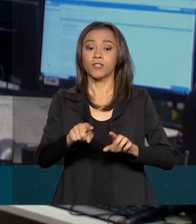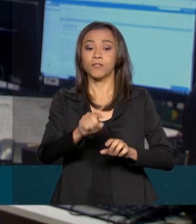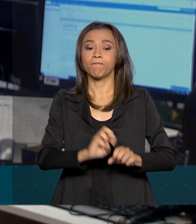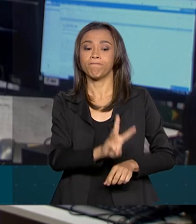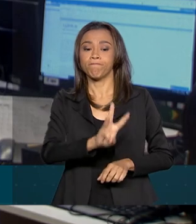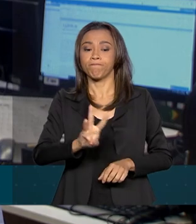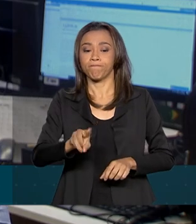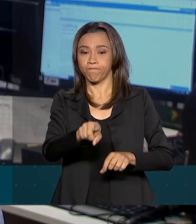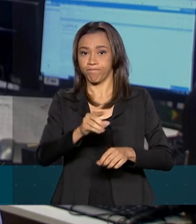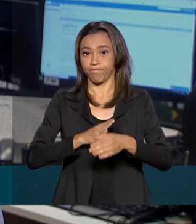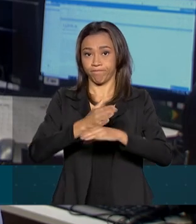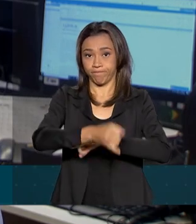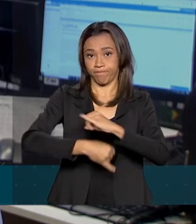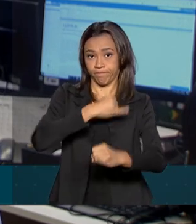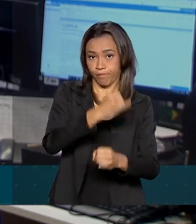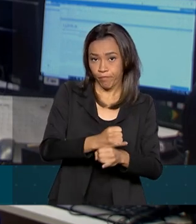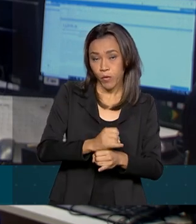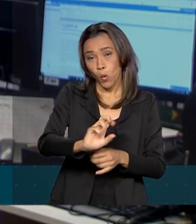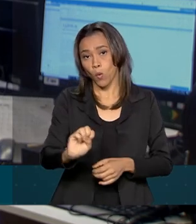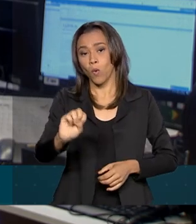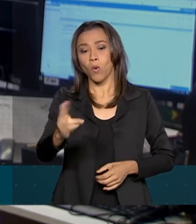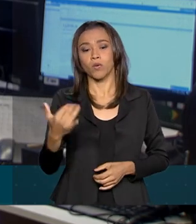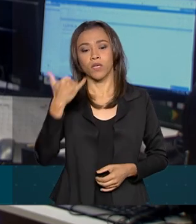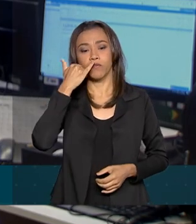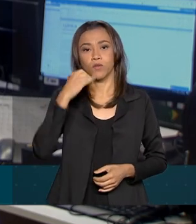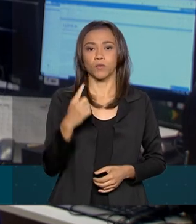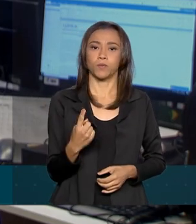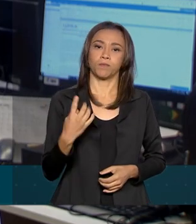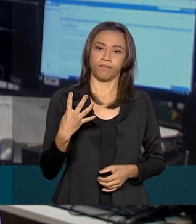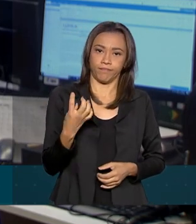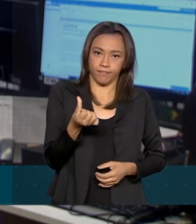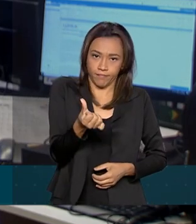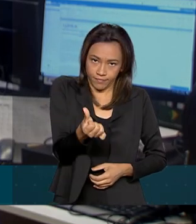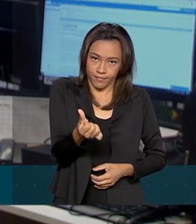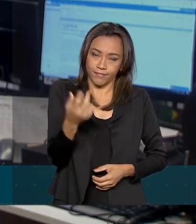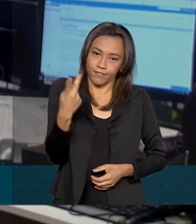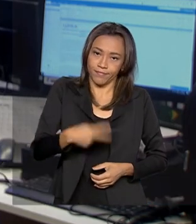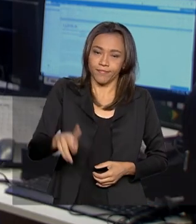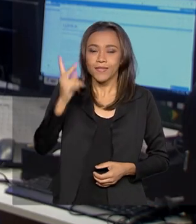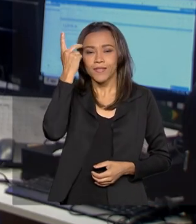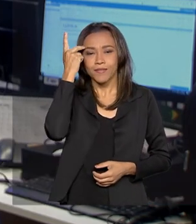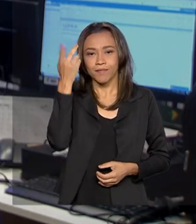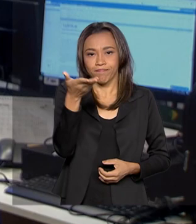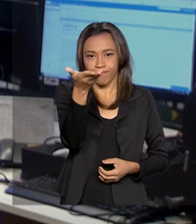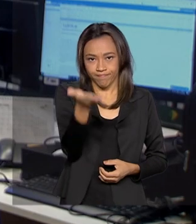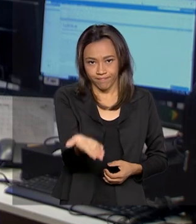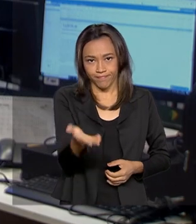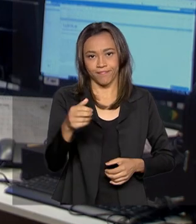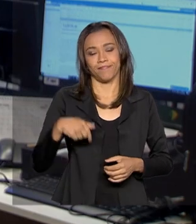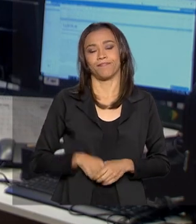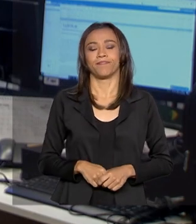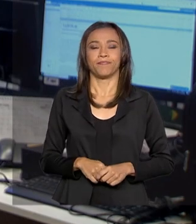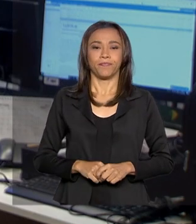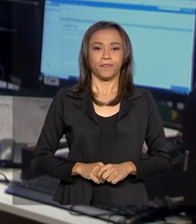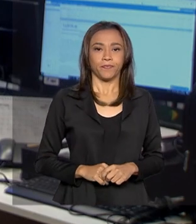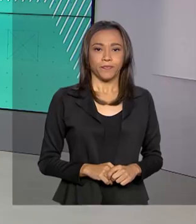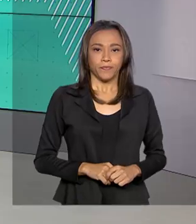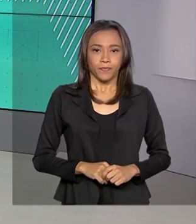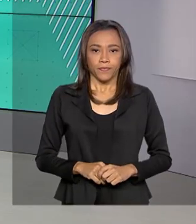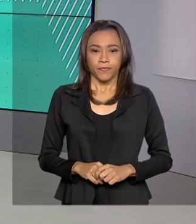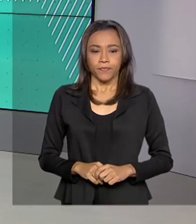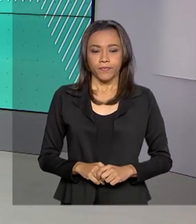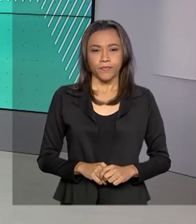Receita na internet ou pelo telefone 146. De São Paulo, Dimas Soldi para o governo agora.